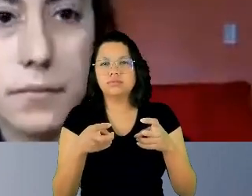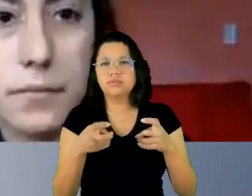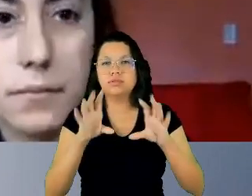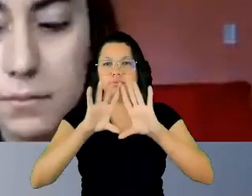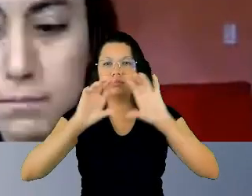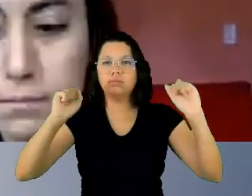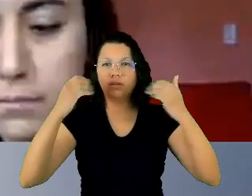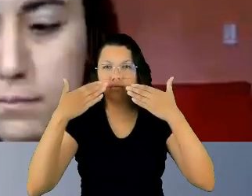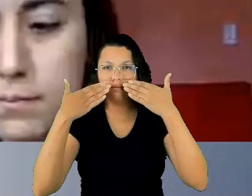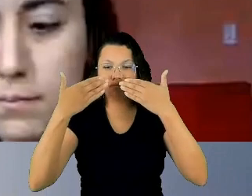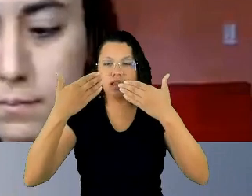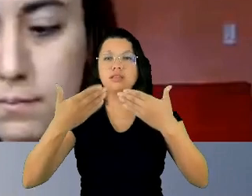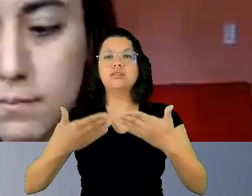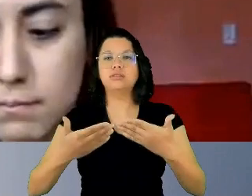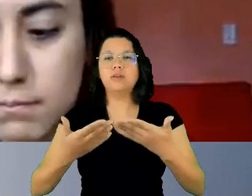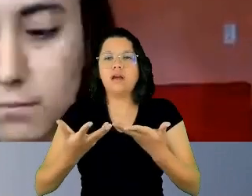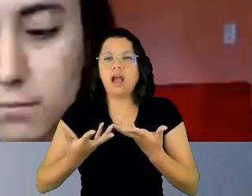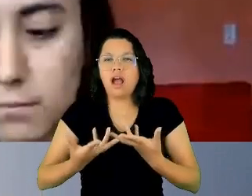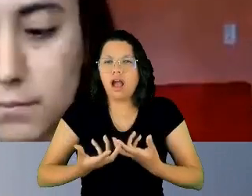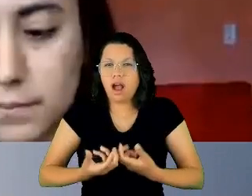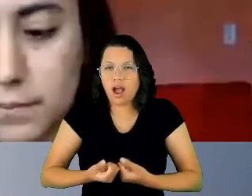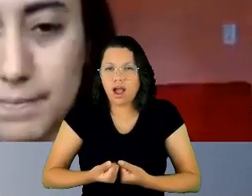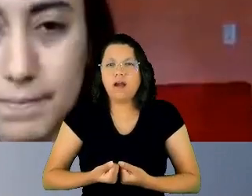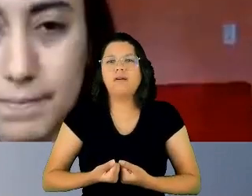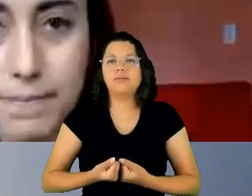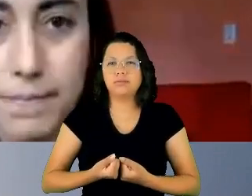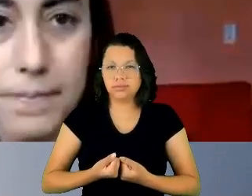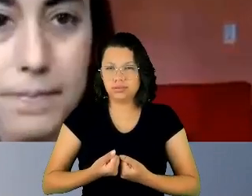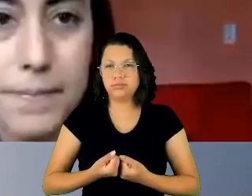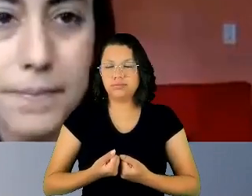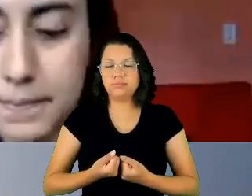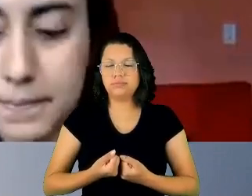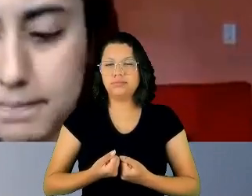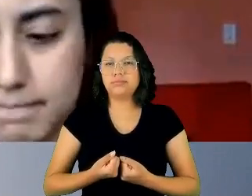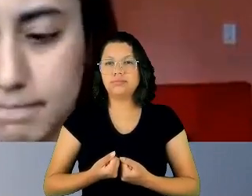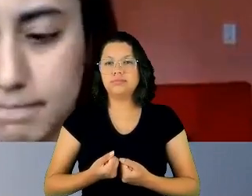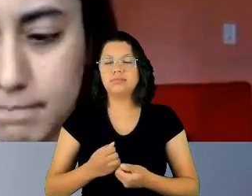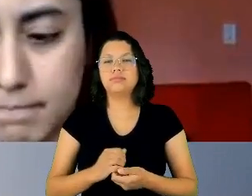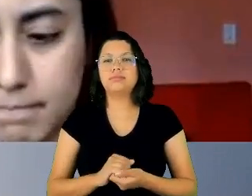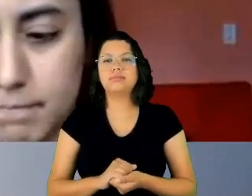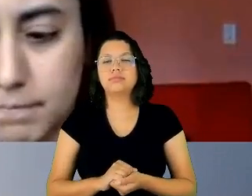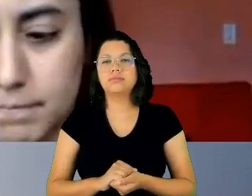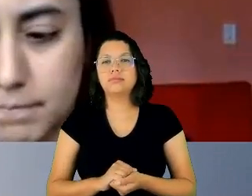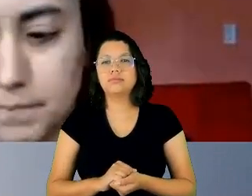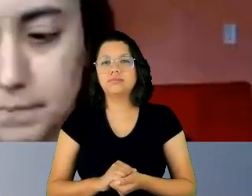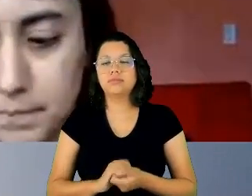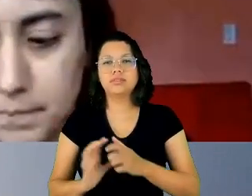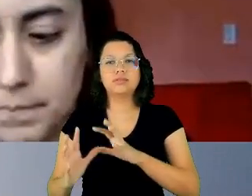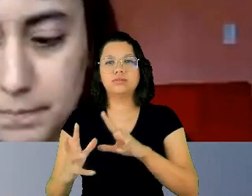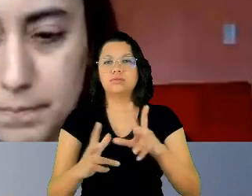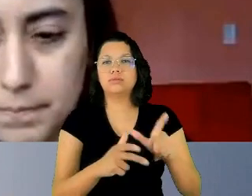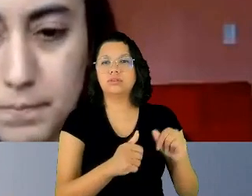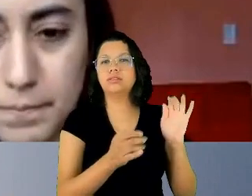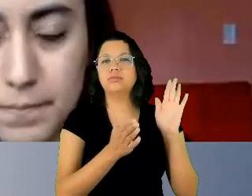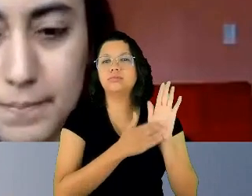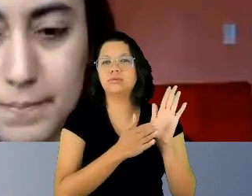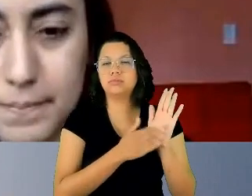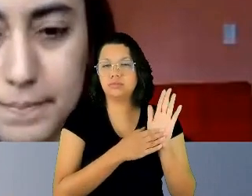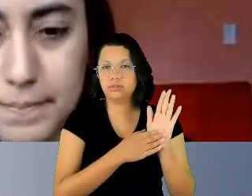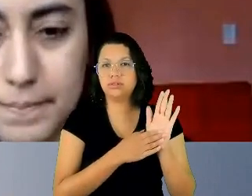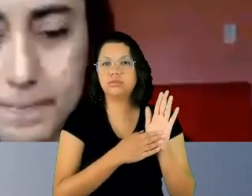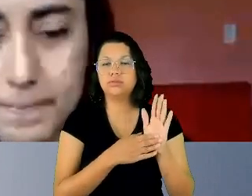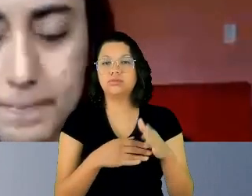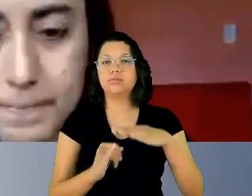e acolheu de braços abertos a proposição do Instituto Cinque Olga.